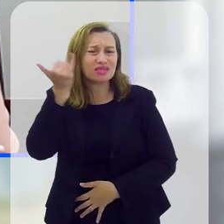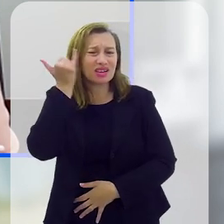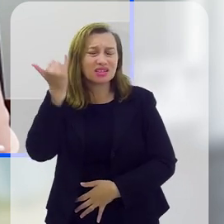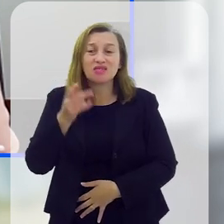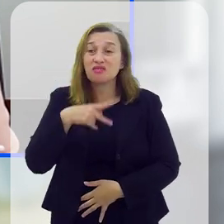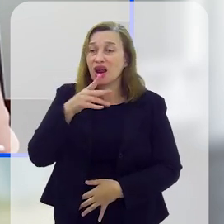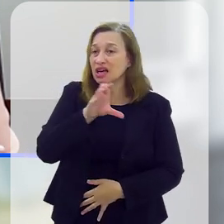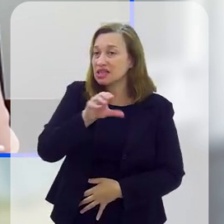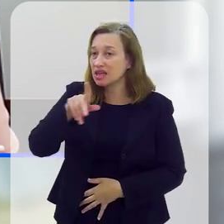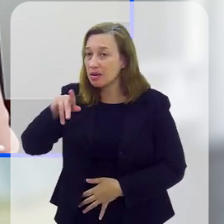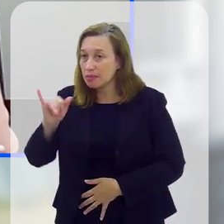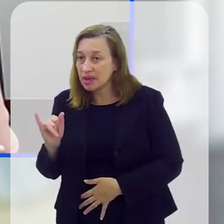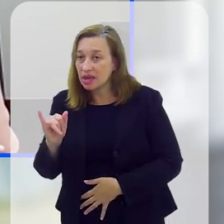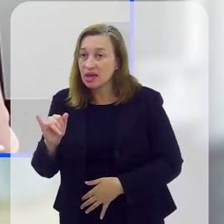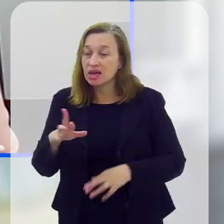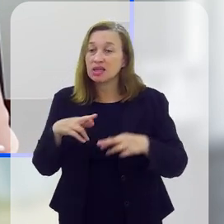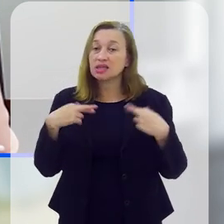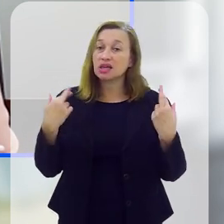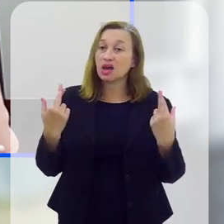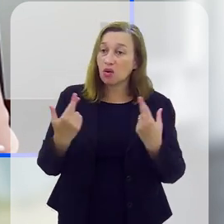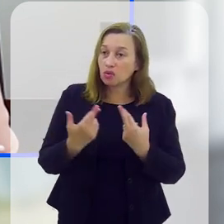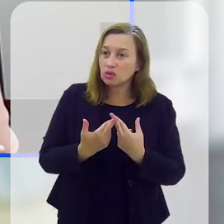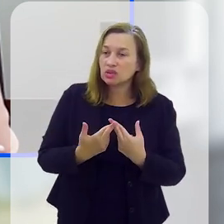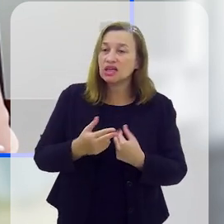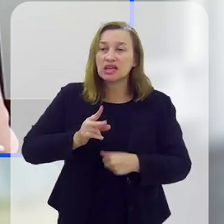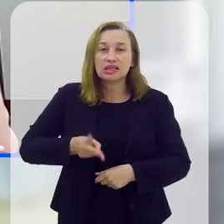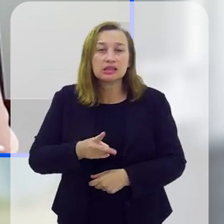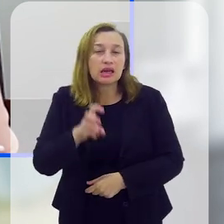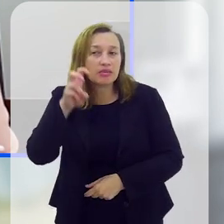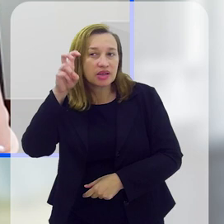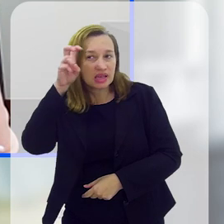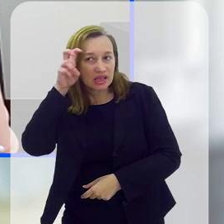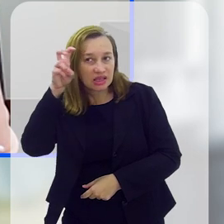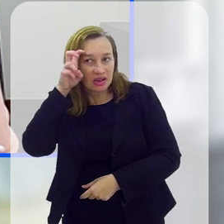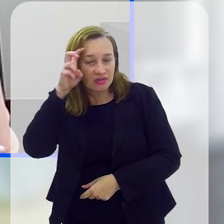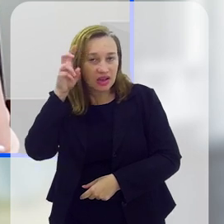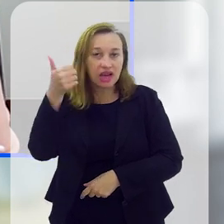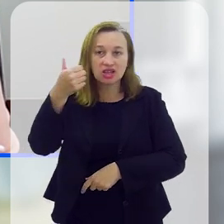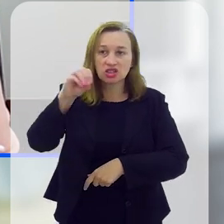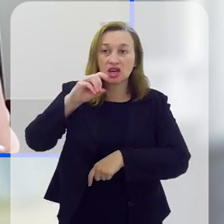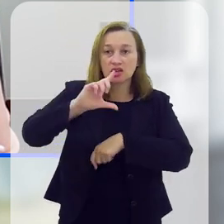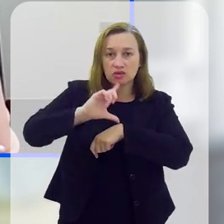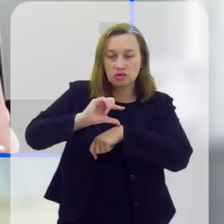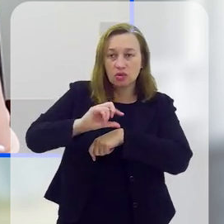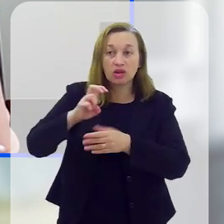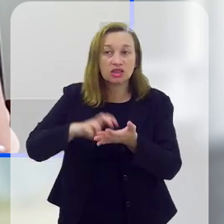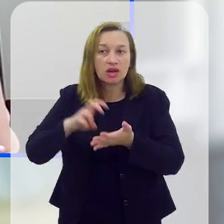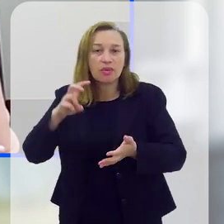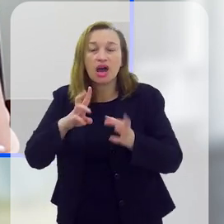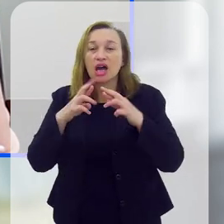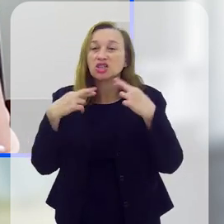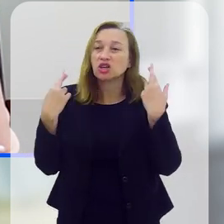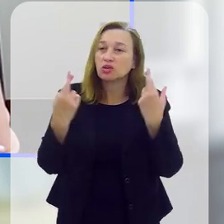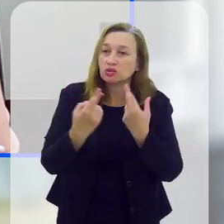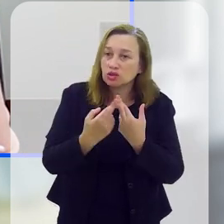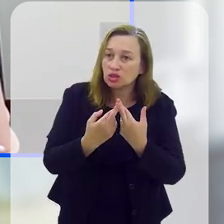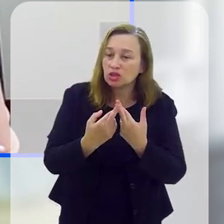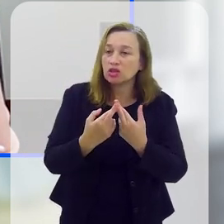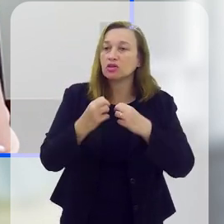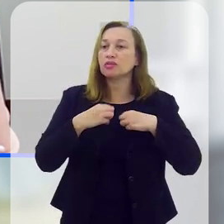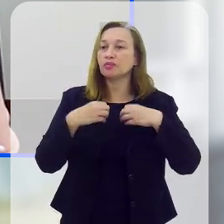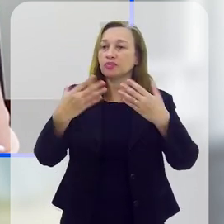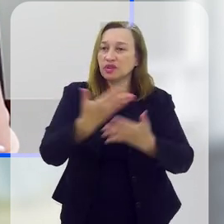considerações, né? Dizer que a nossa CPI, ela se reúne toda quinta-feira às 10 horas da manhã,